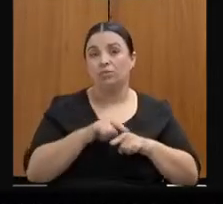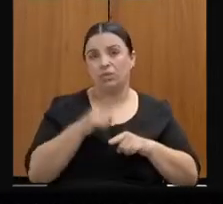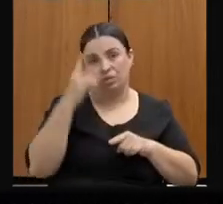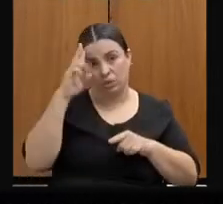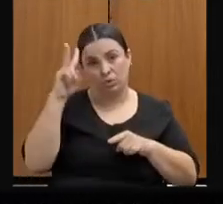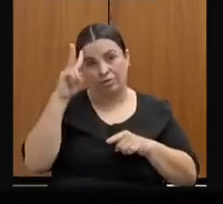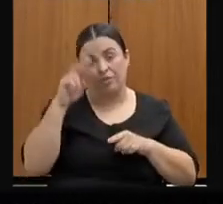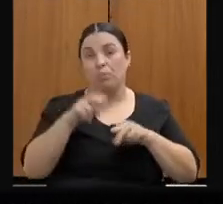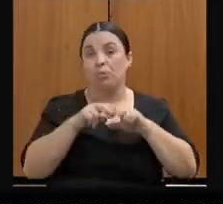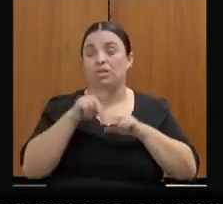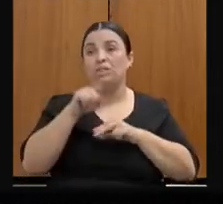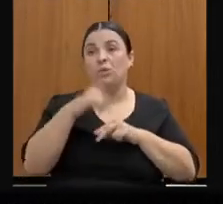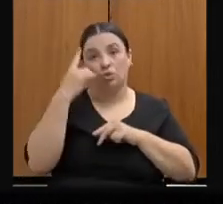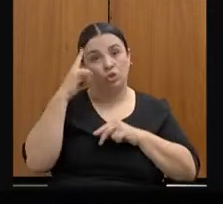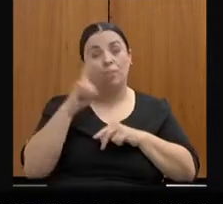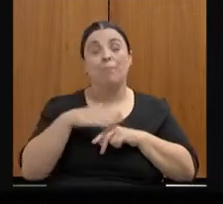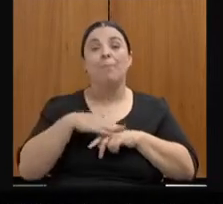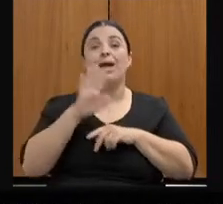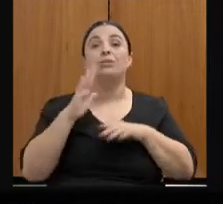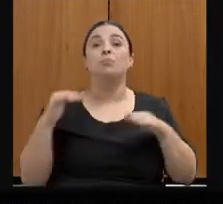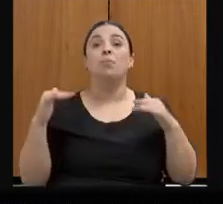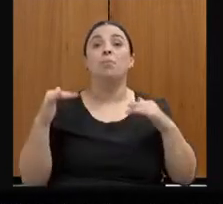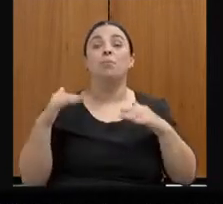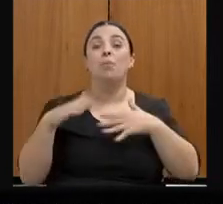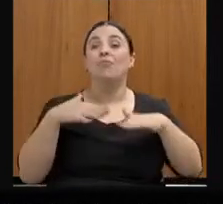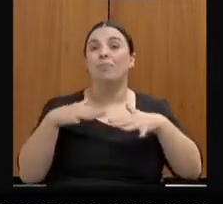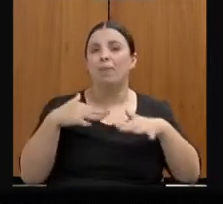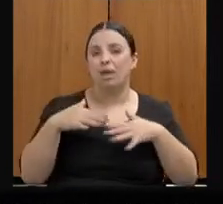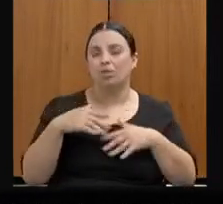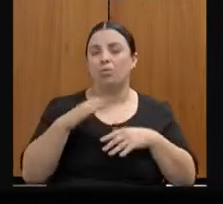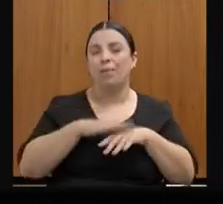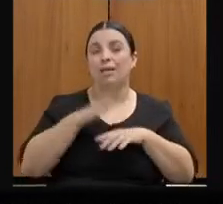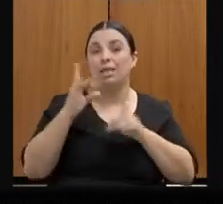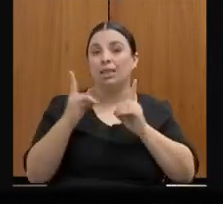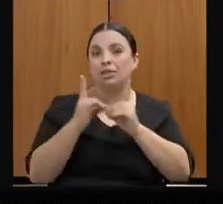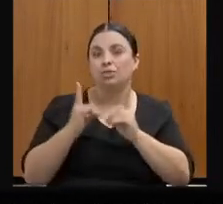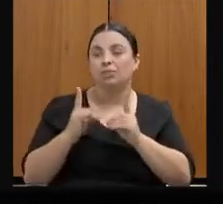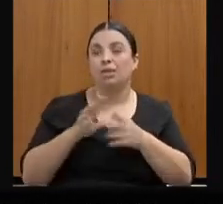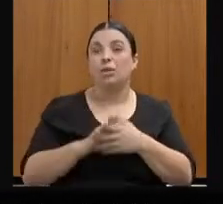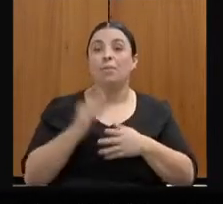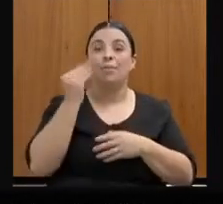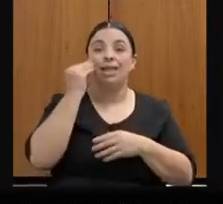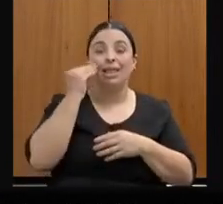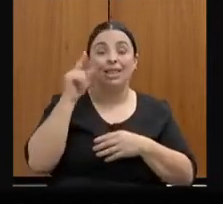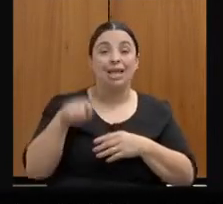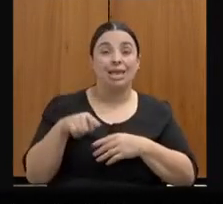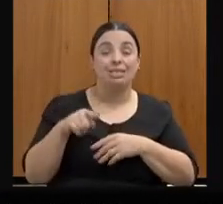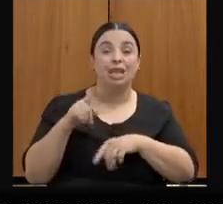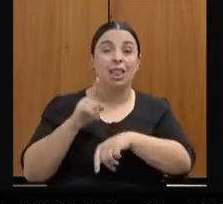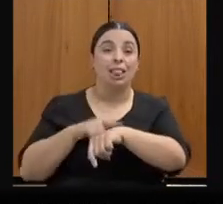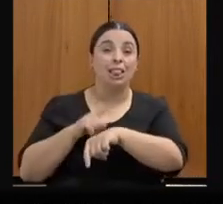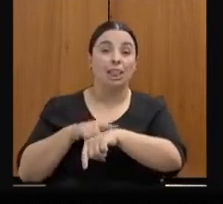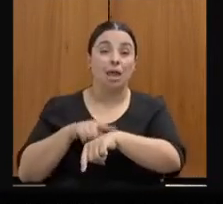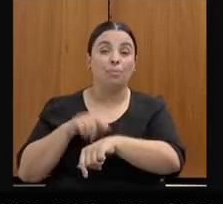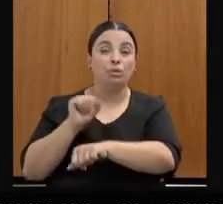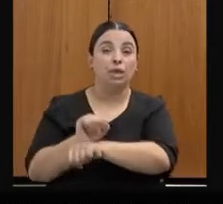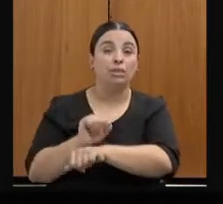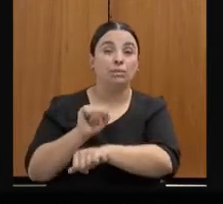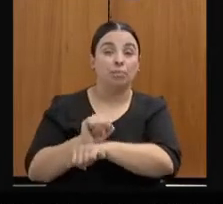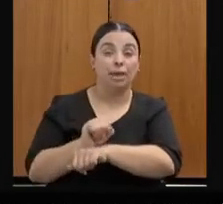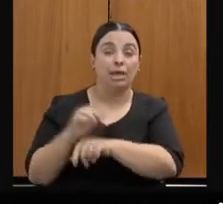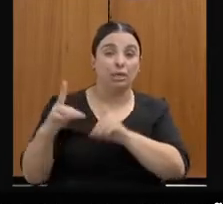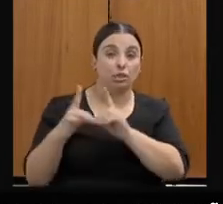movimentado. E a gente tenta com que esse tempo de espera da mulher seja um tempo, digamos assim, de